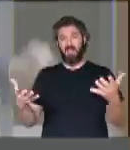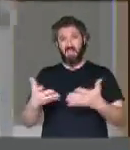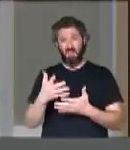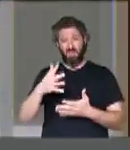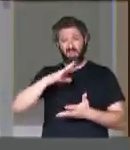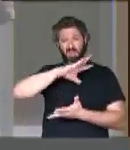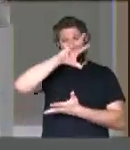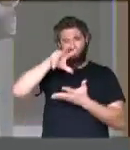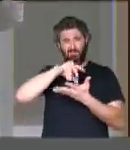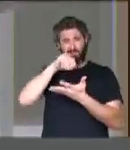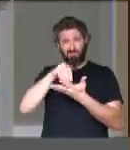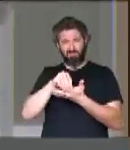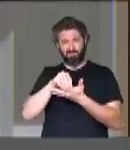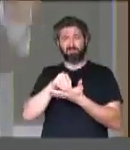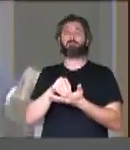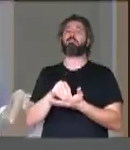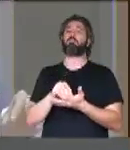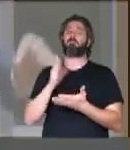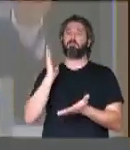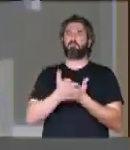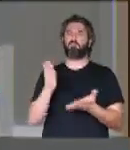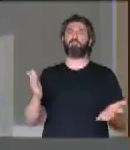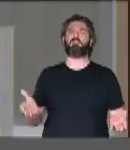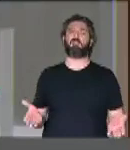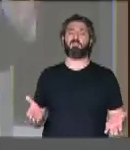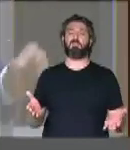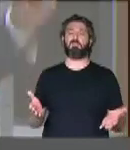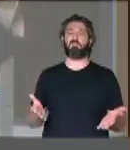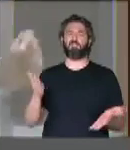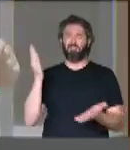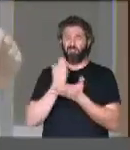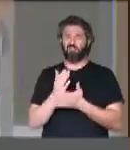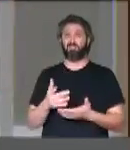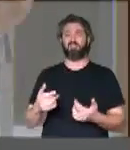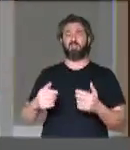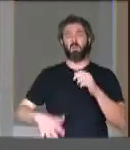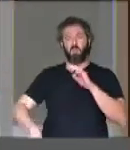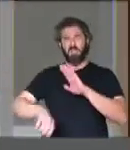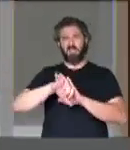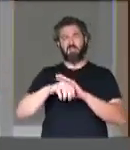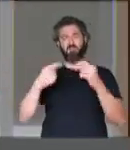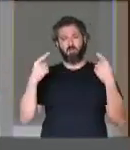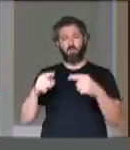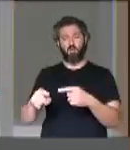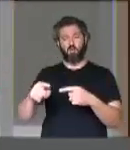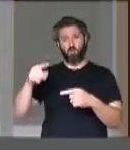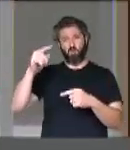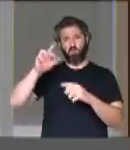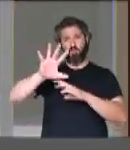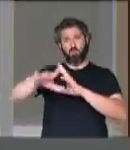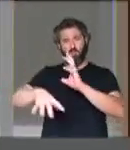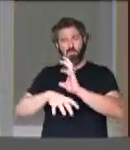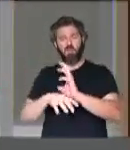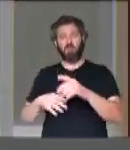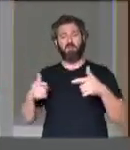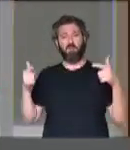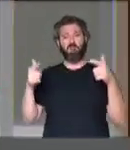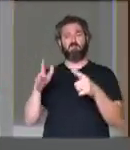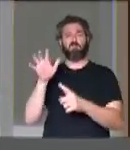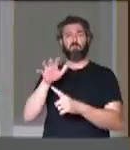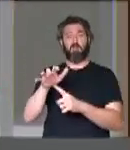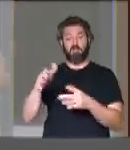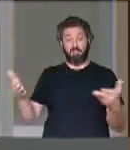Amazônia já chega de silenciar diante de tanto crime contra o meio ambiente que afeta as